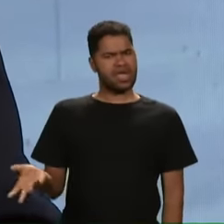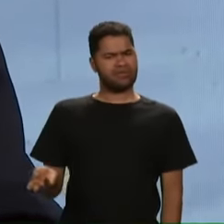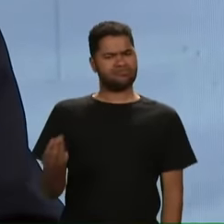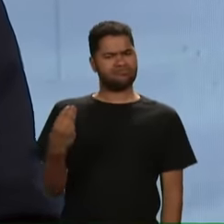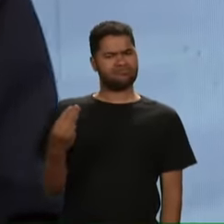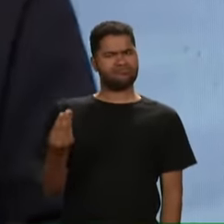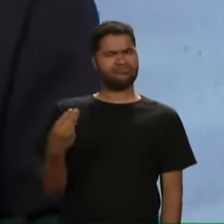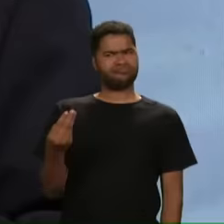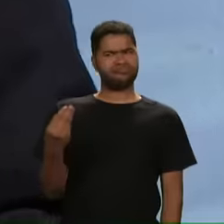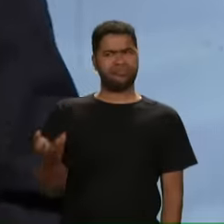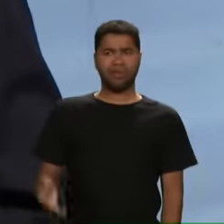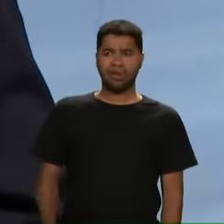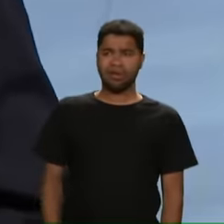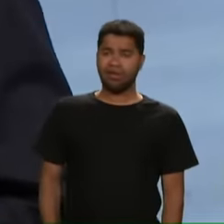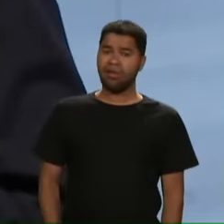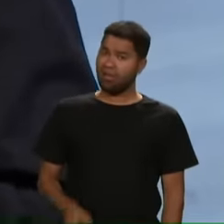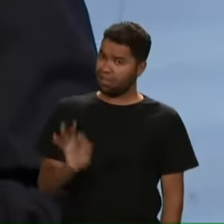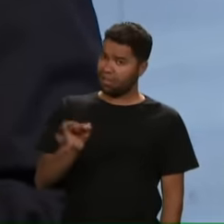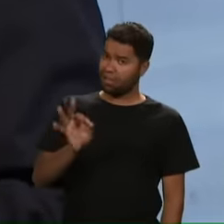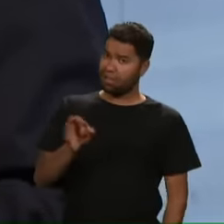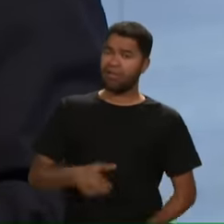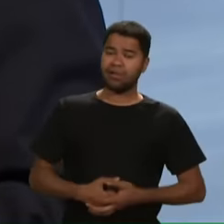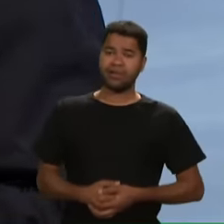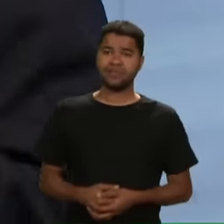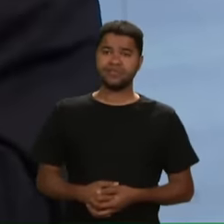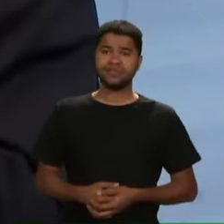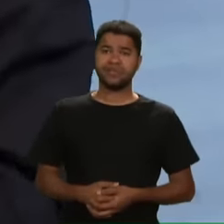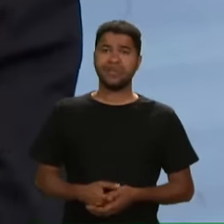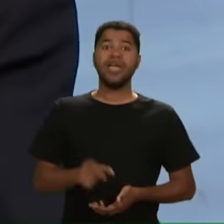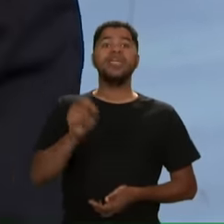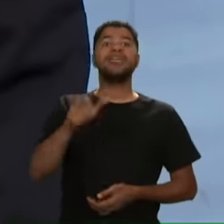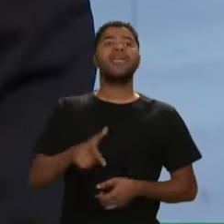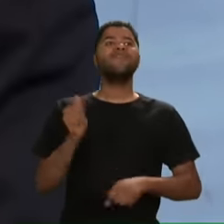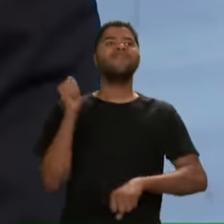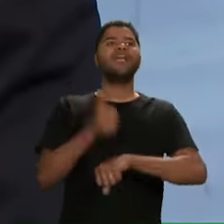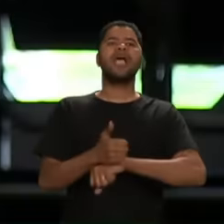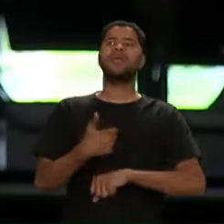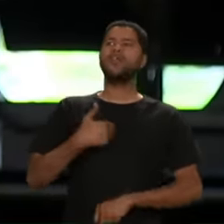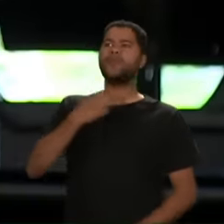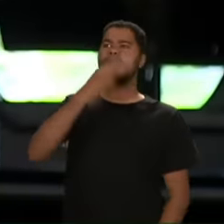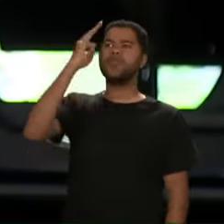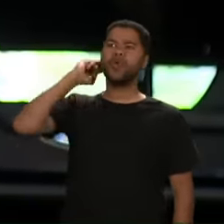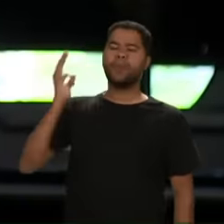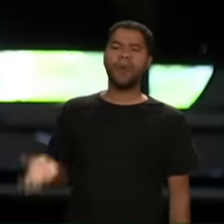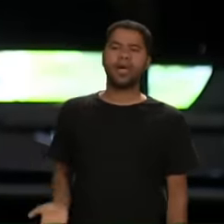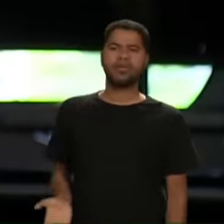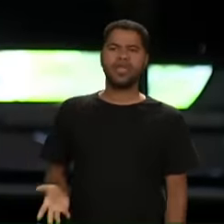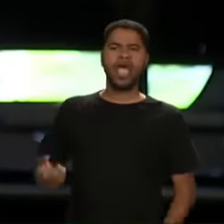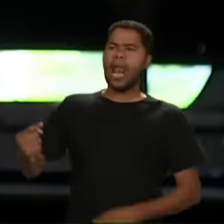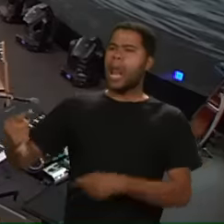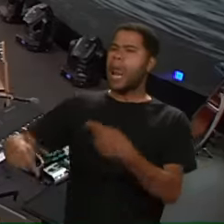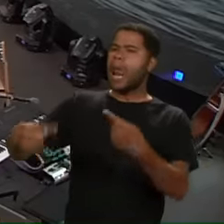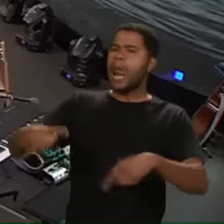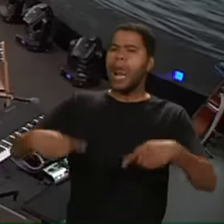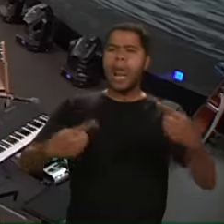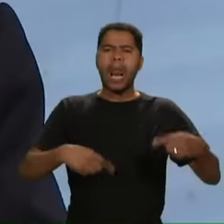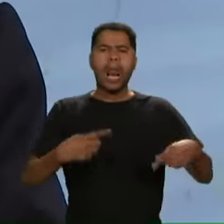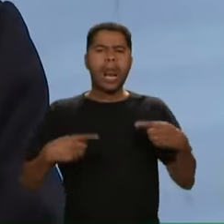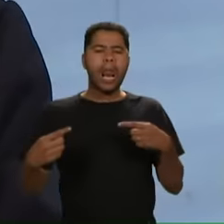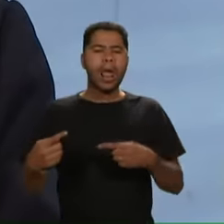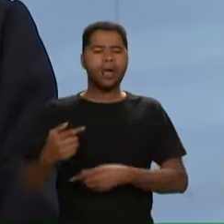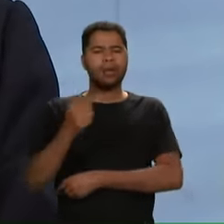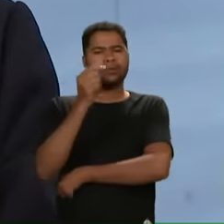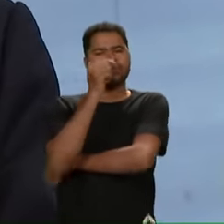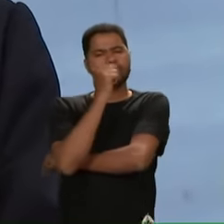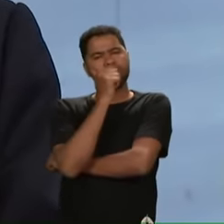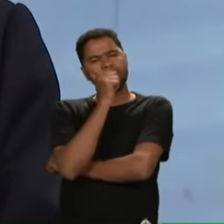É mesmo Quem que vai ficar no meu lugar E discute E fala E fala